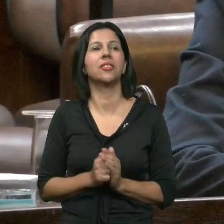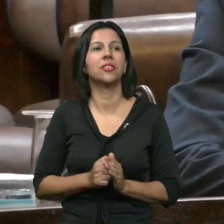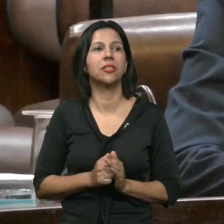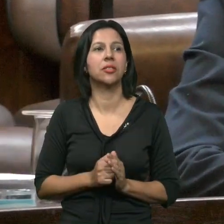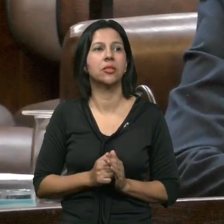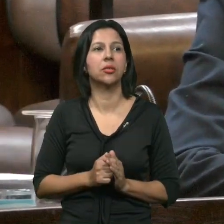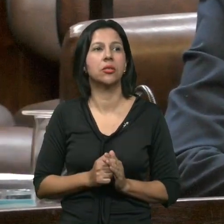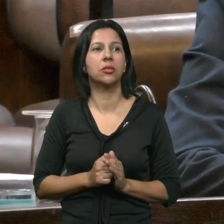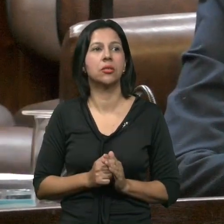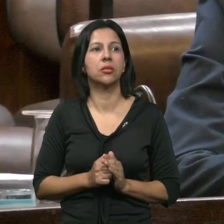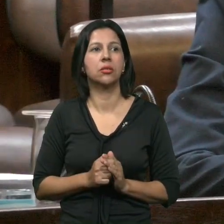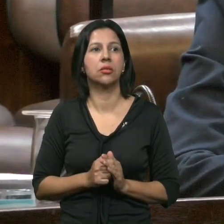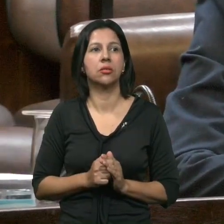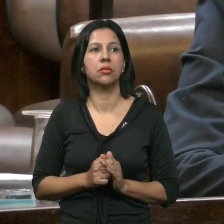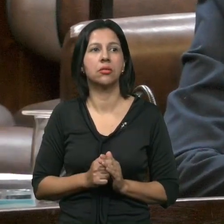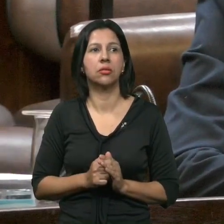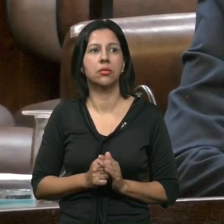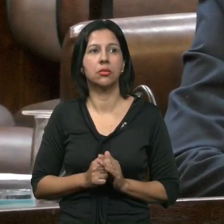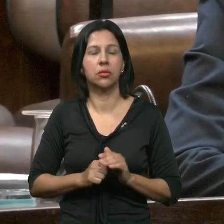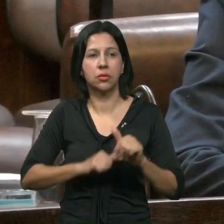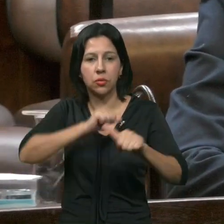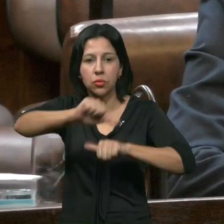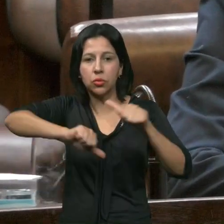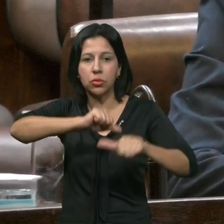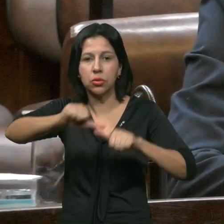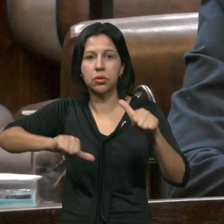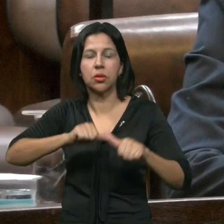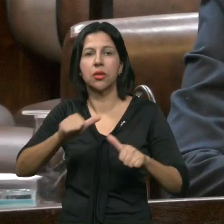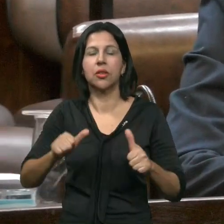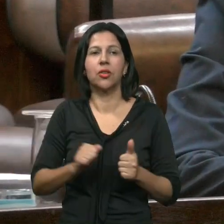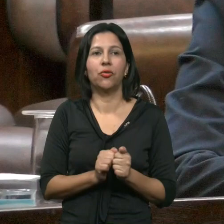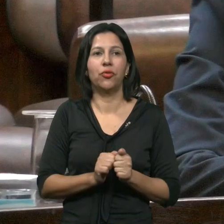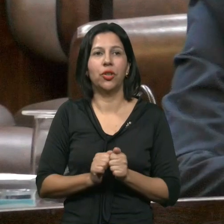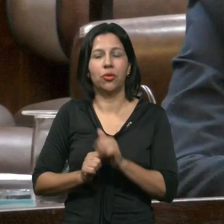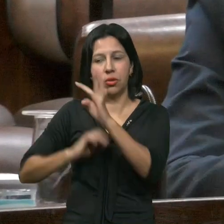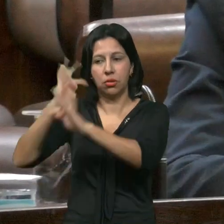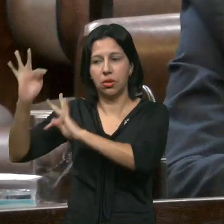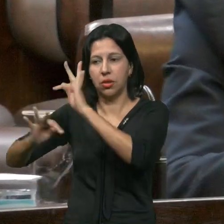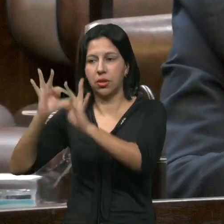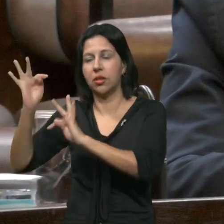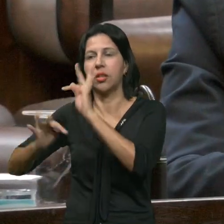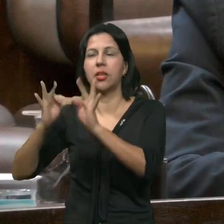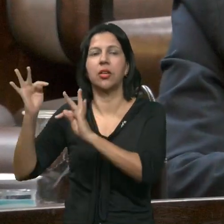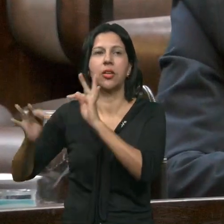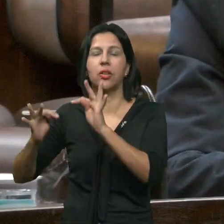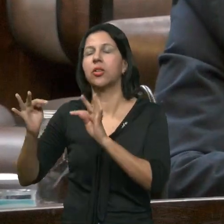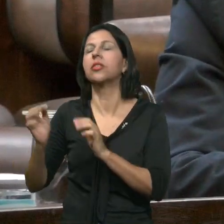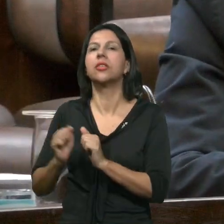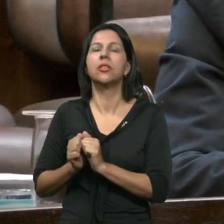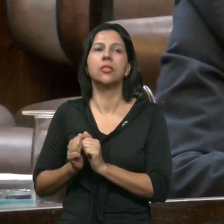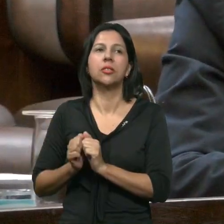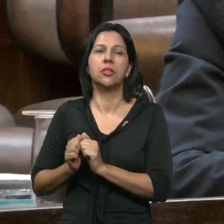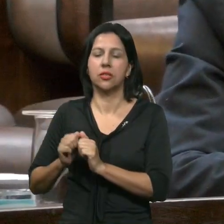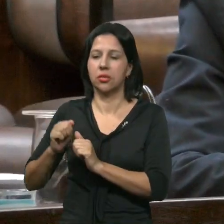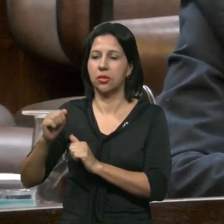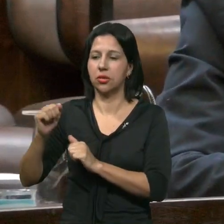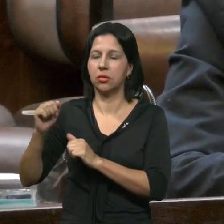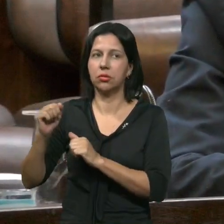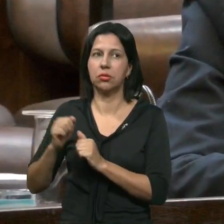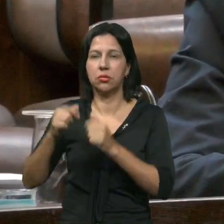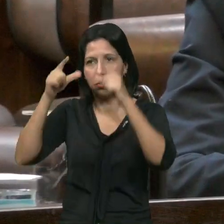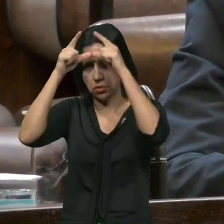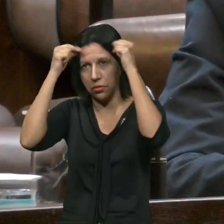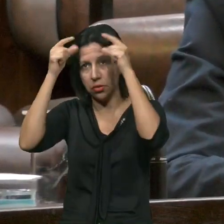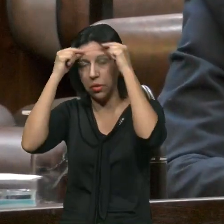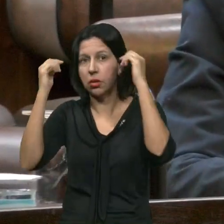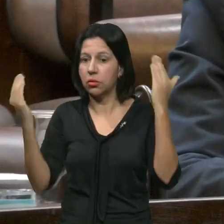Alterarmos A A denominação O ciliar De enfermagem Com o técnico De enfermagem Porque É o que nós Estamos Aprovando